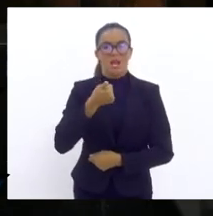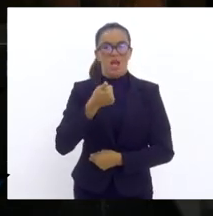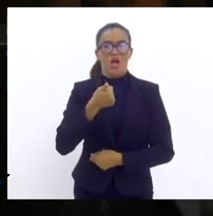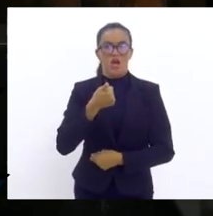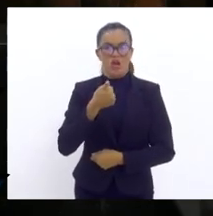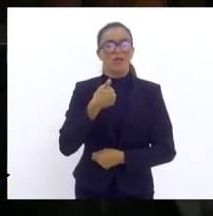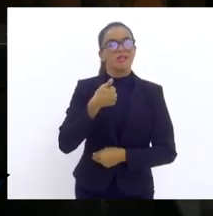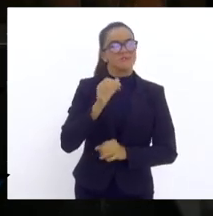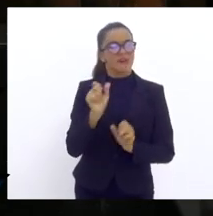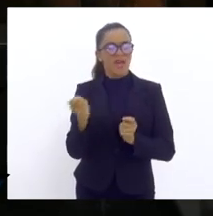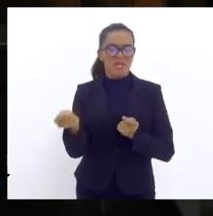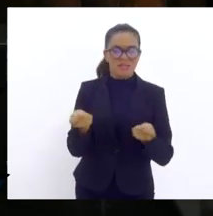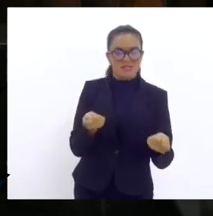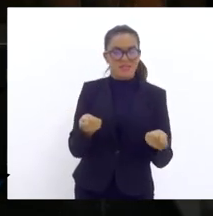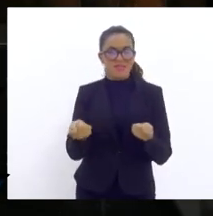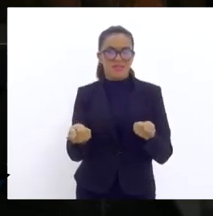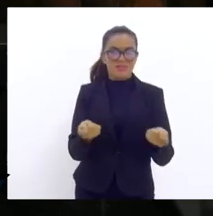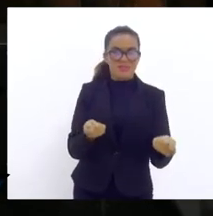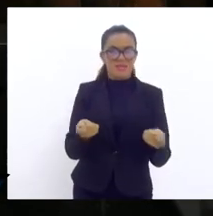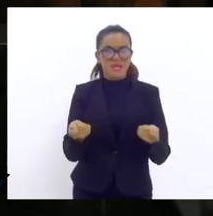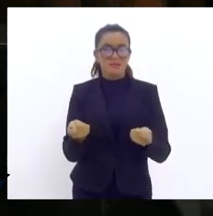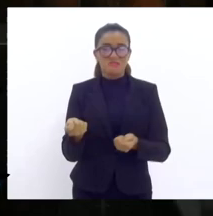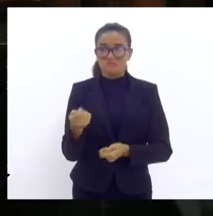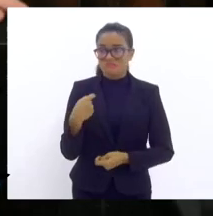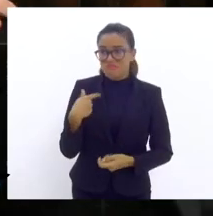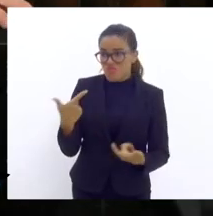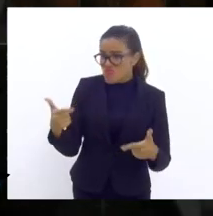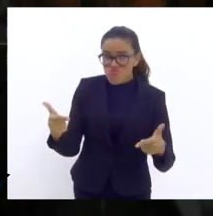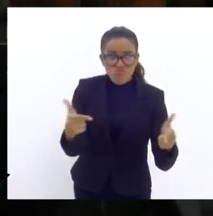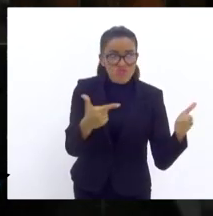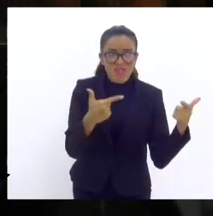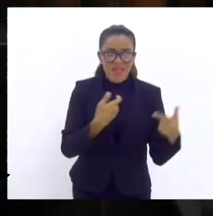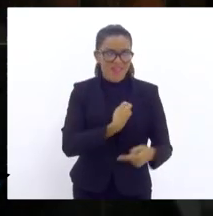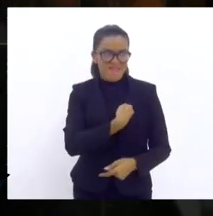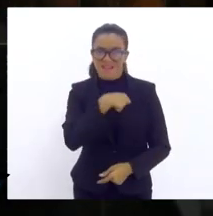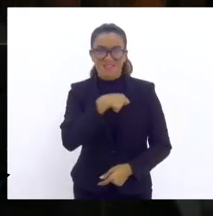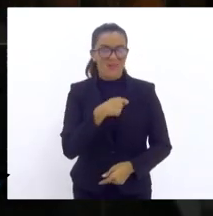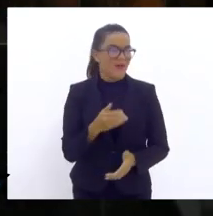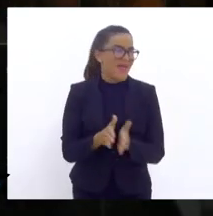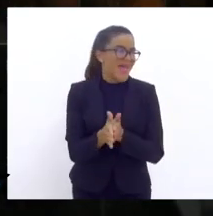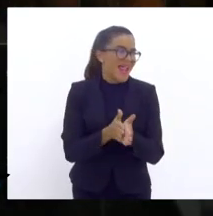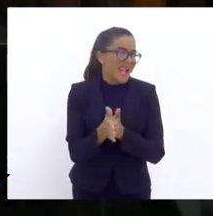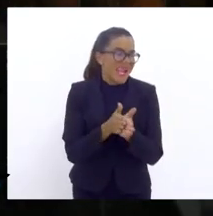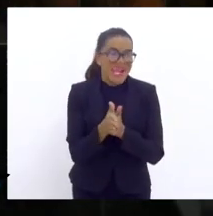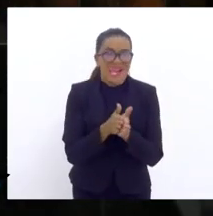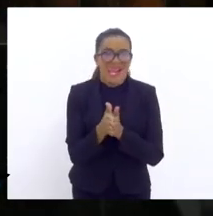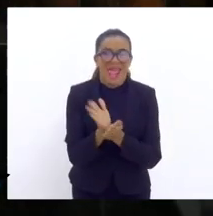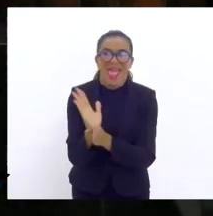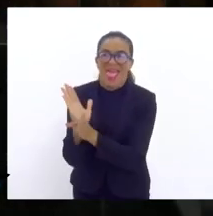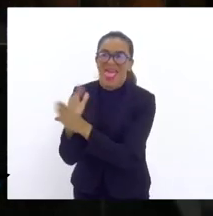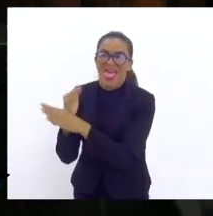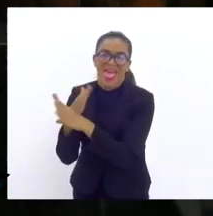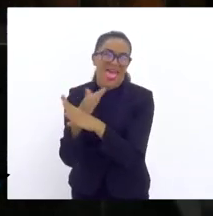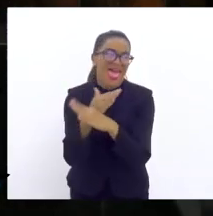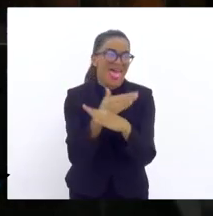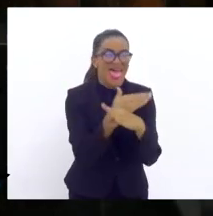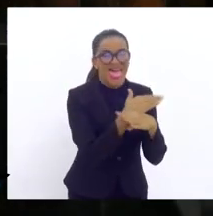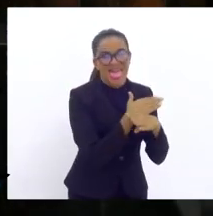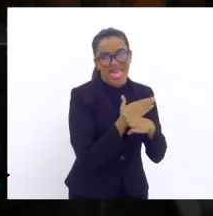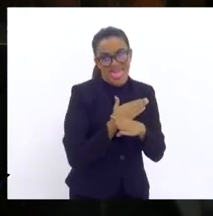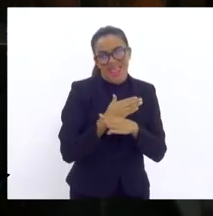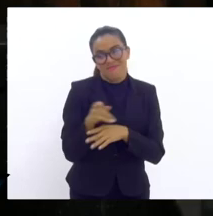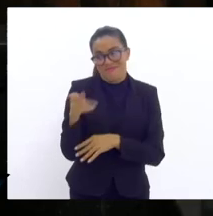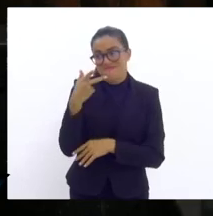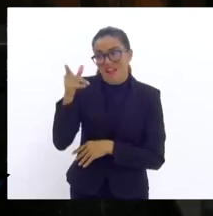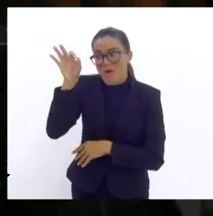se ajustar. Se sentirem que não tem fiscalização nenhuma, aí corre frouxo. Como disse bem a vossa